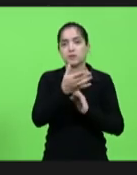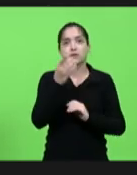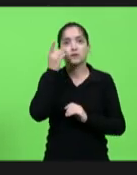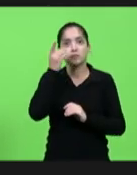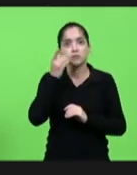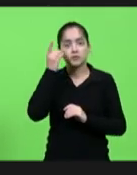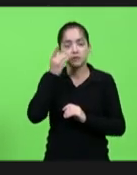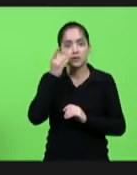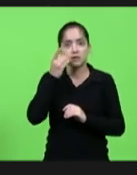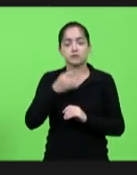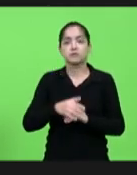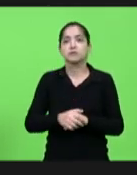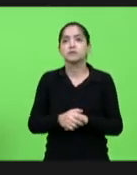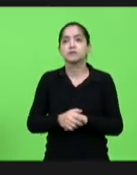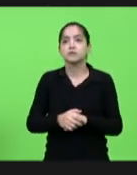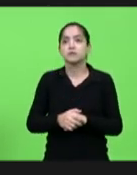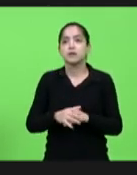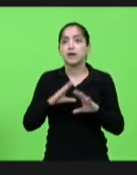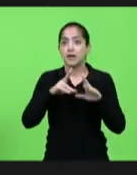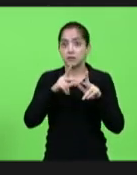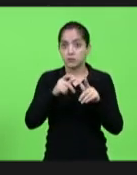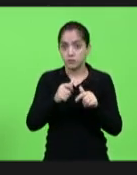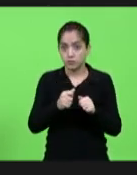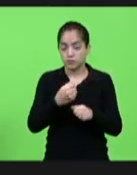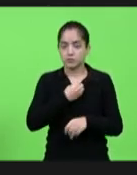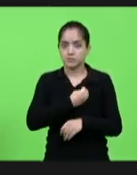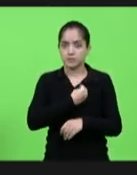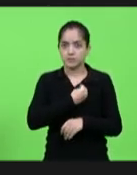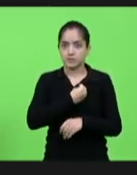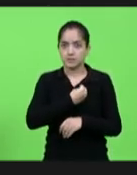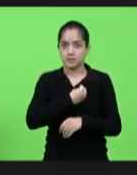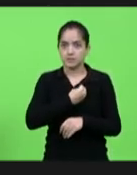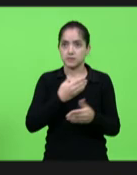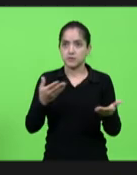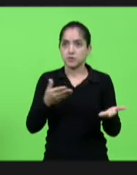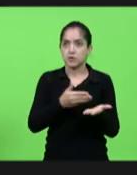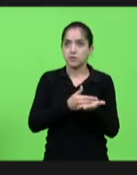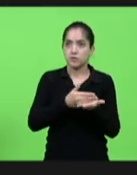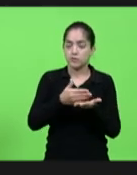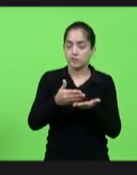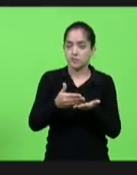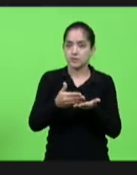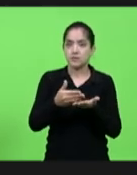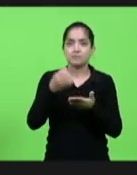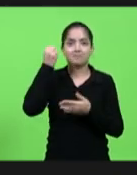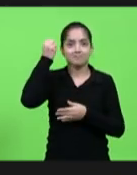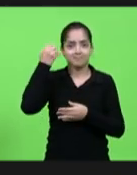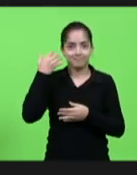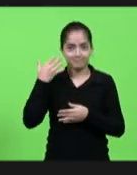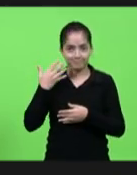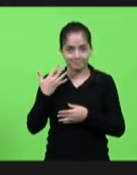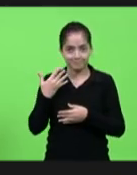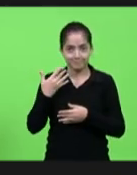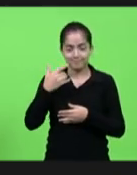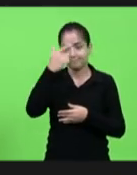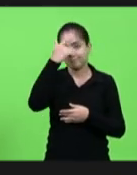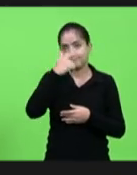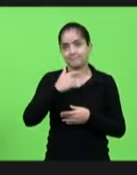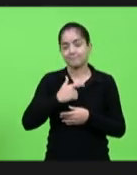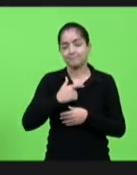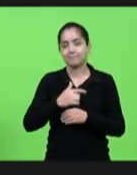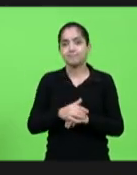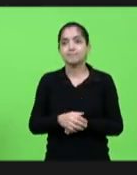e a Luciane e a todos os presentes também vou iniciar fazendo a minha autodescrição Solange que é indispensável